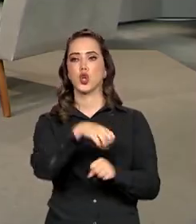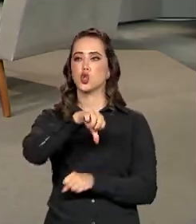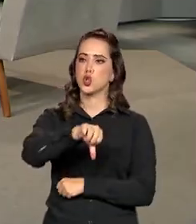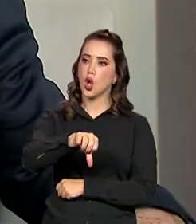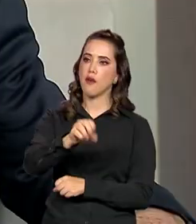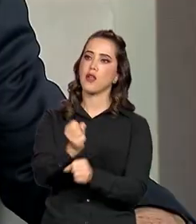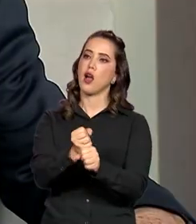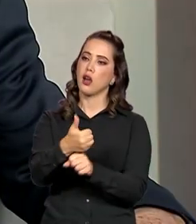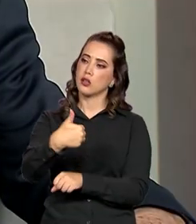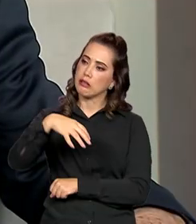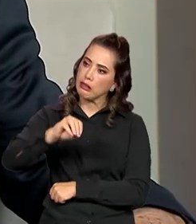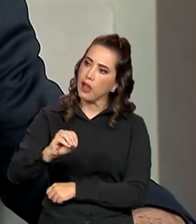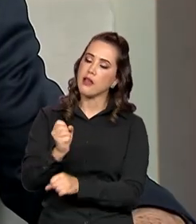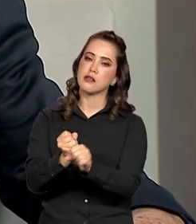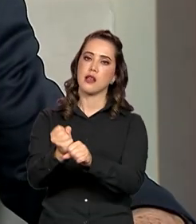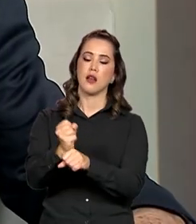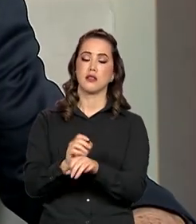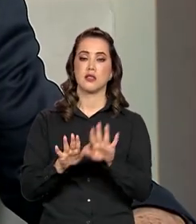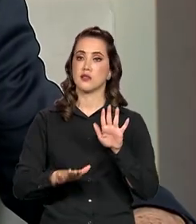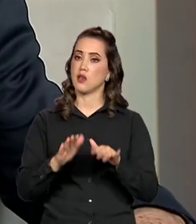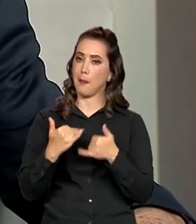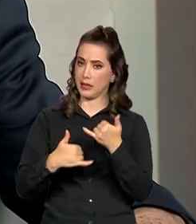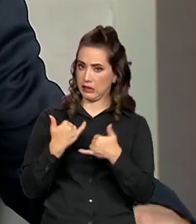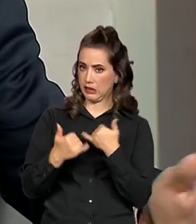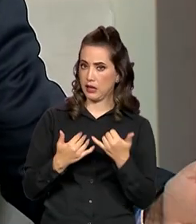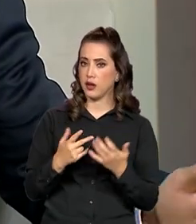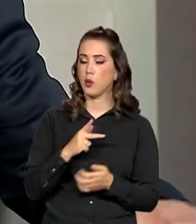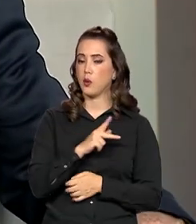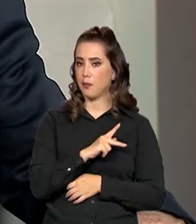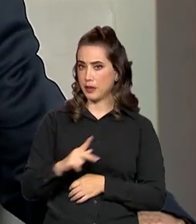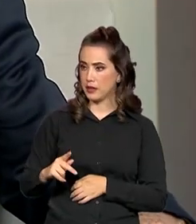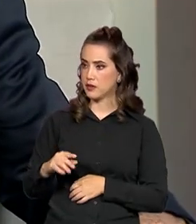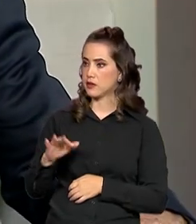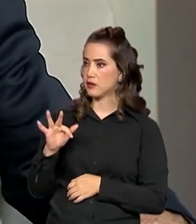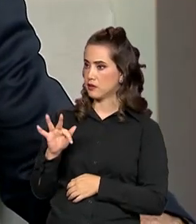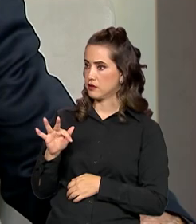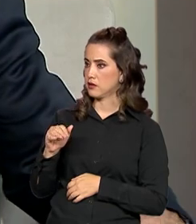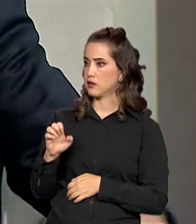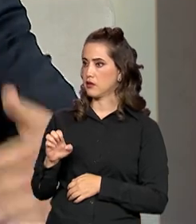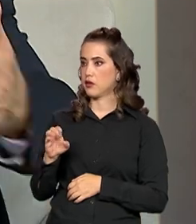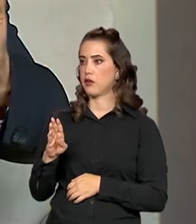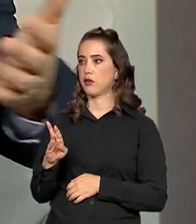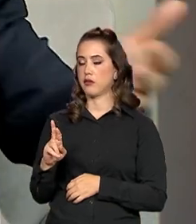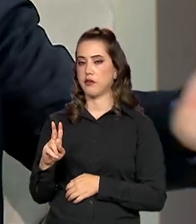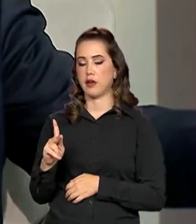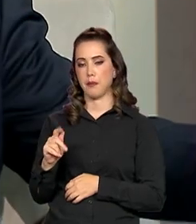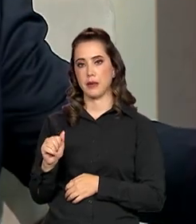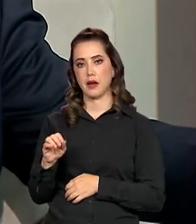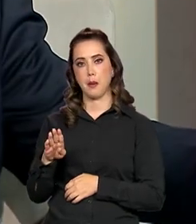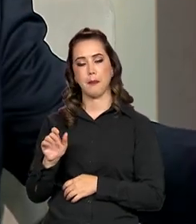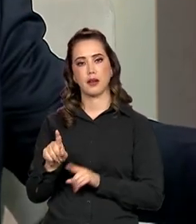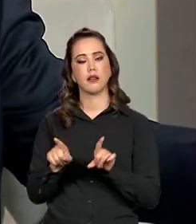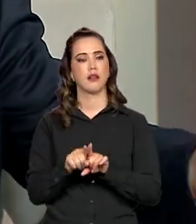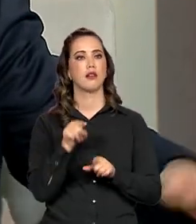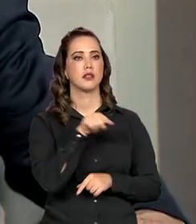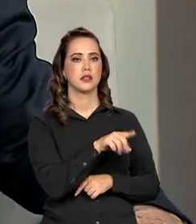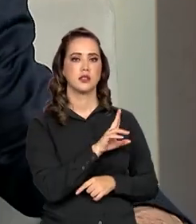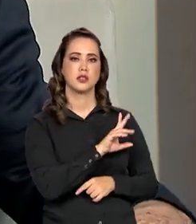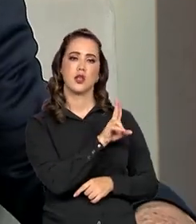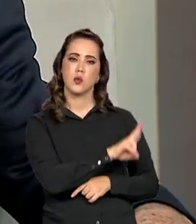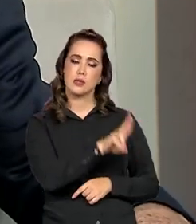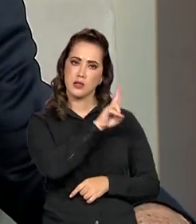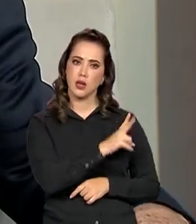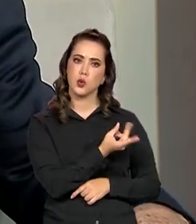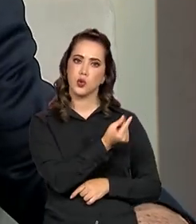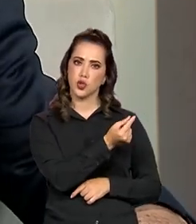anos, 10 anos. Eu até brinquei com o presidente da Febra Baixa que vão montar um banquinho também. Está lastreando o seu funcionamento em cima do fundo de garantia. pelo amor